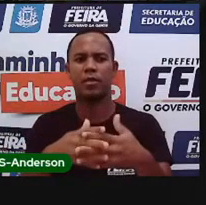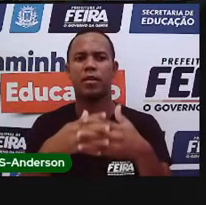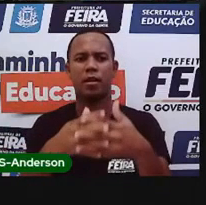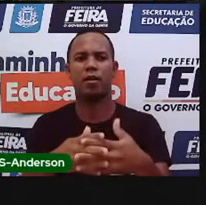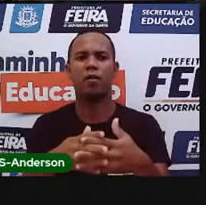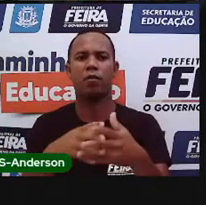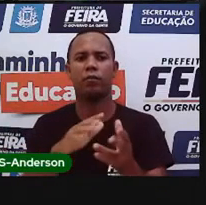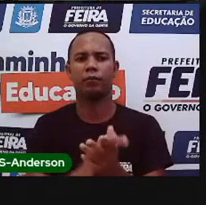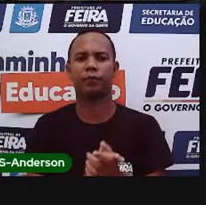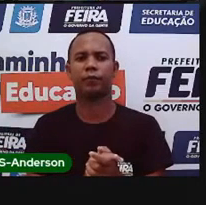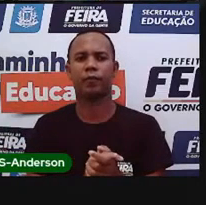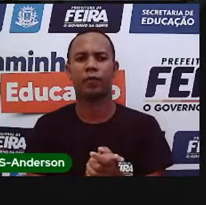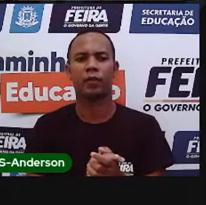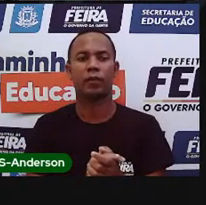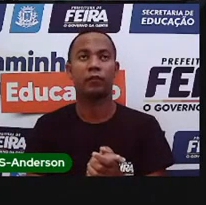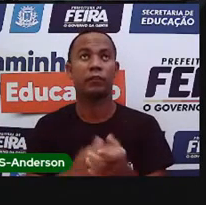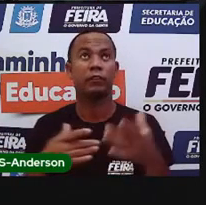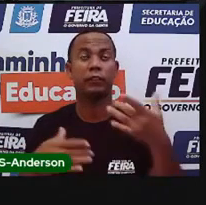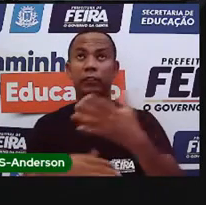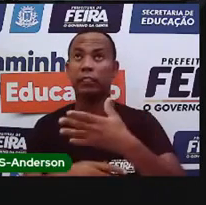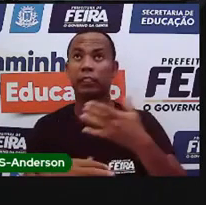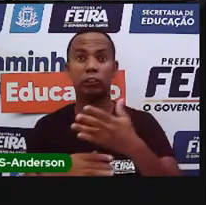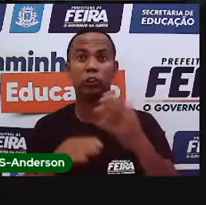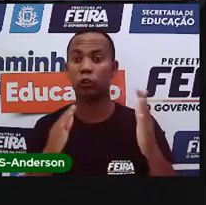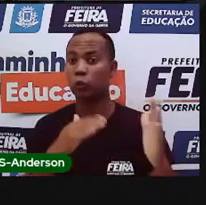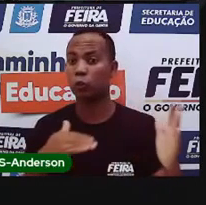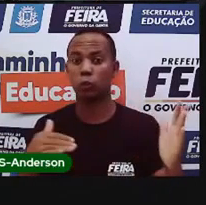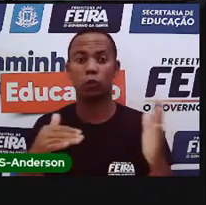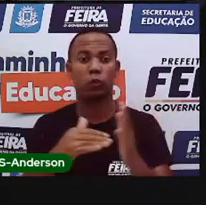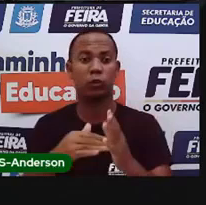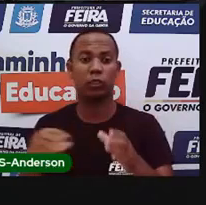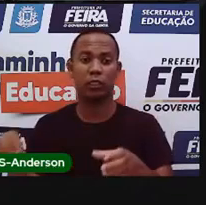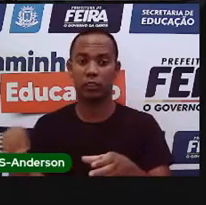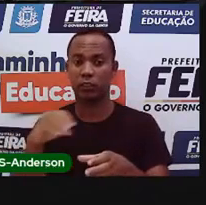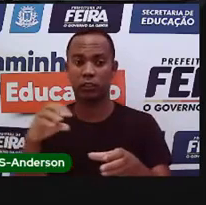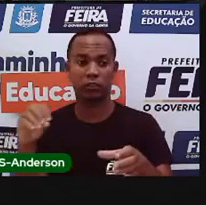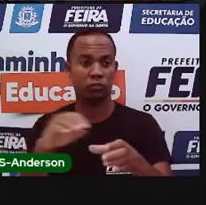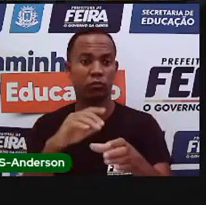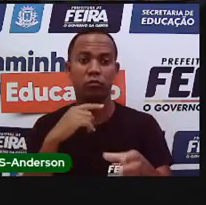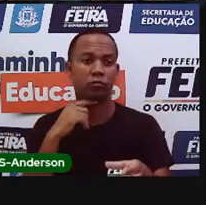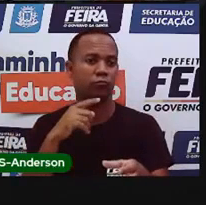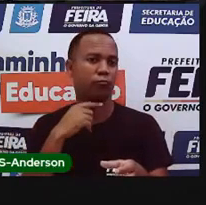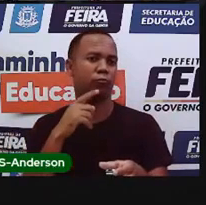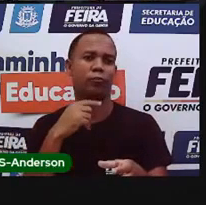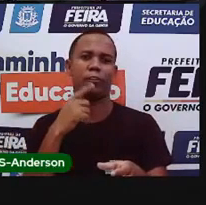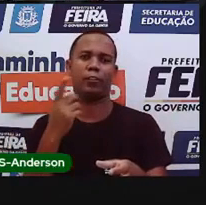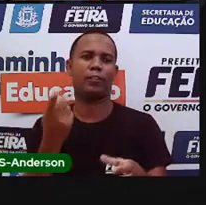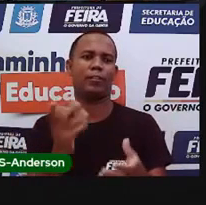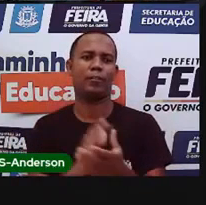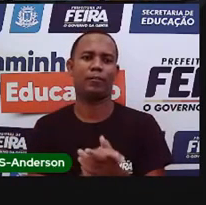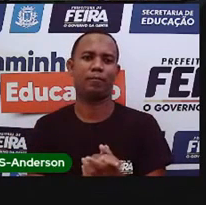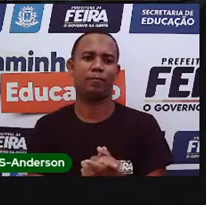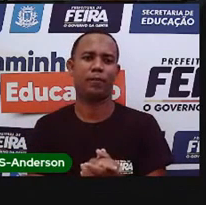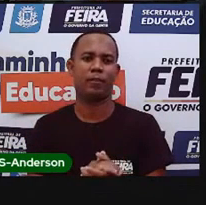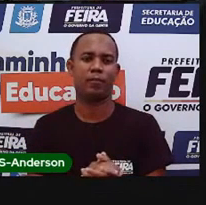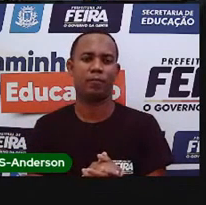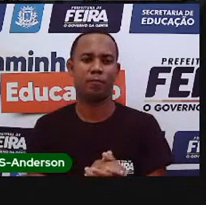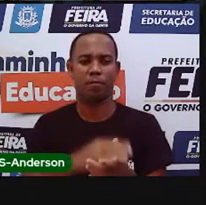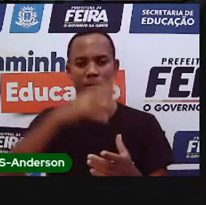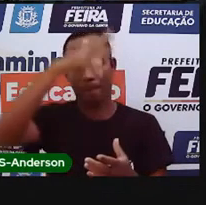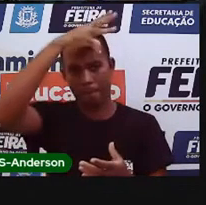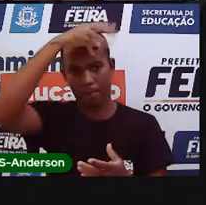ó, vamos recolher aqui o lixo da cidade inteira na segunda, eles dariam conta? Não. Então, por isso, a prefeitura